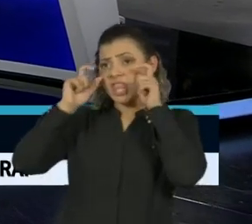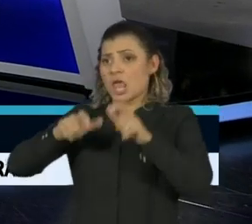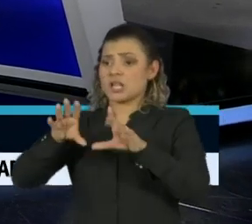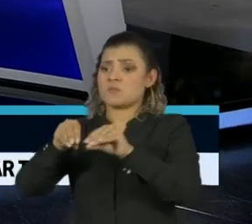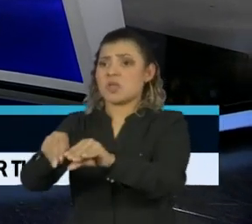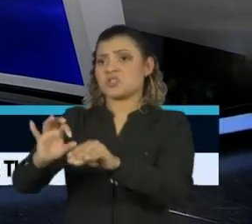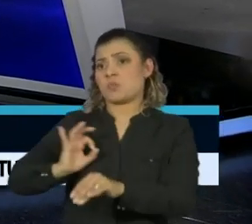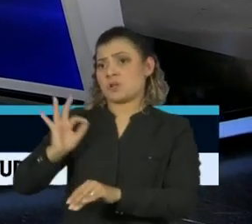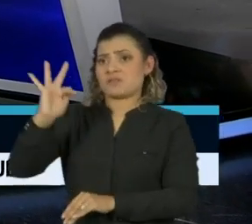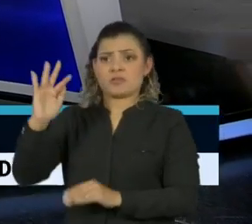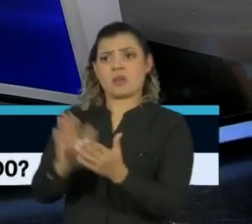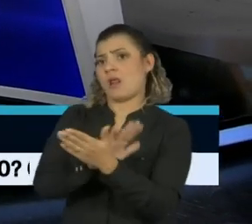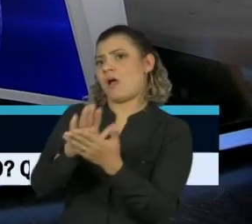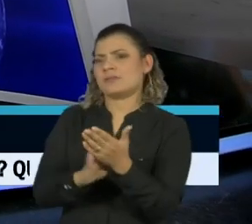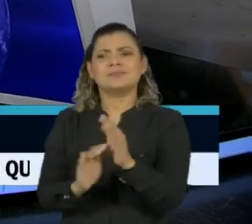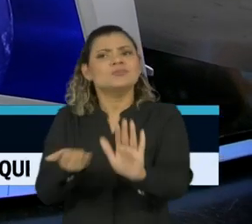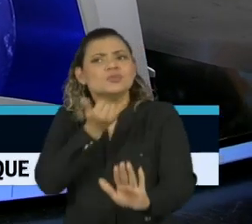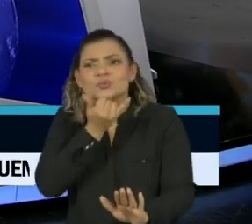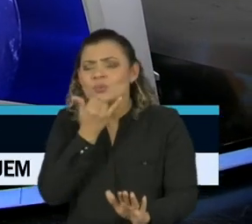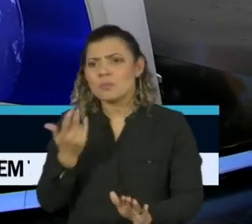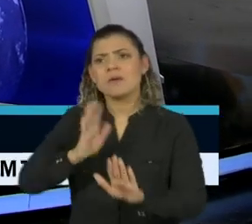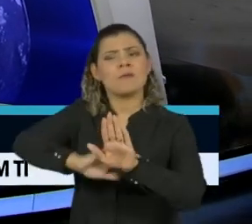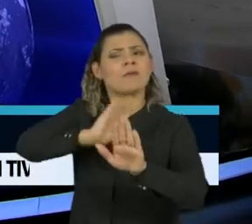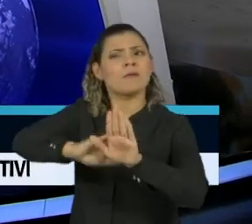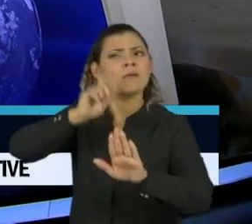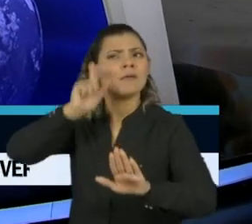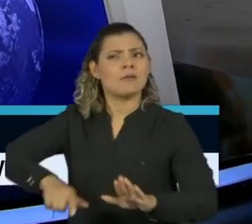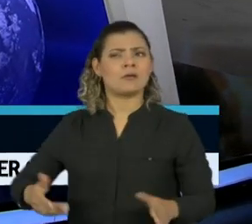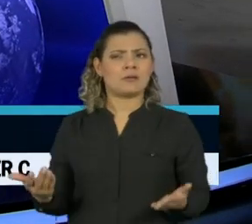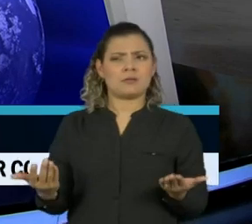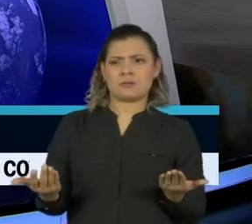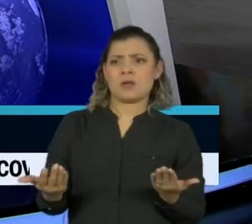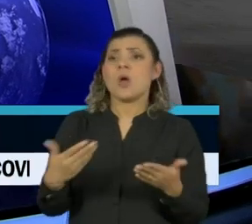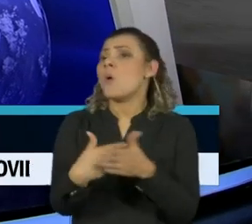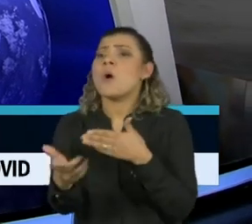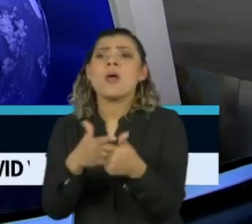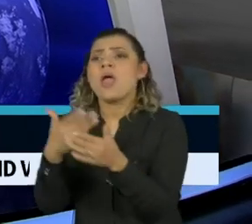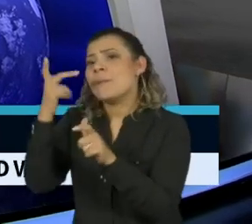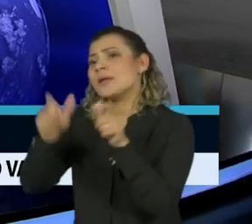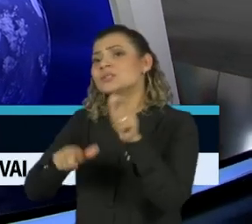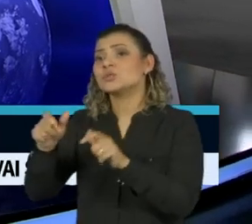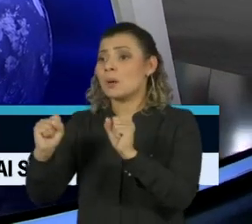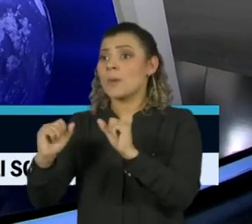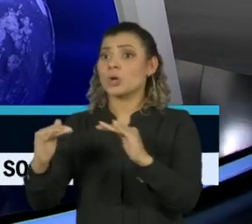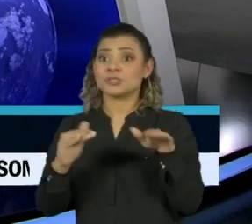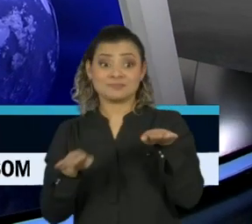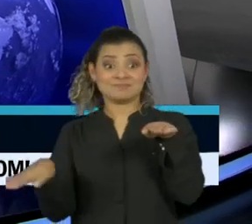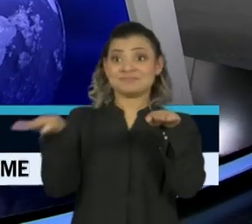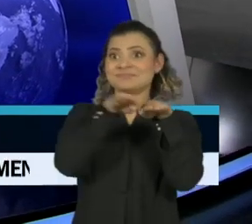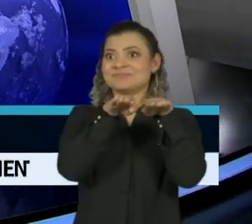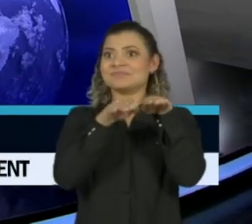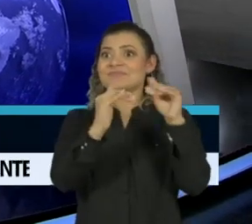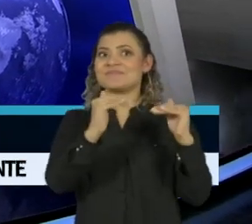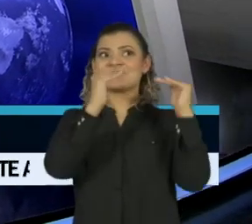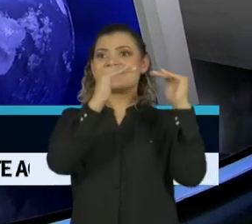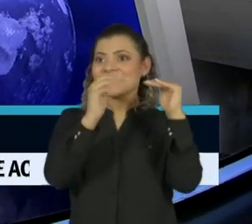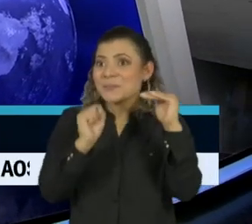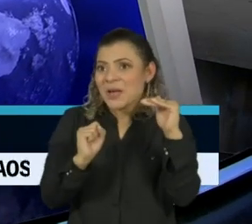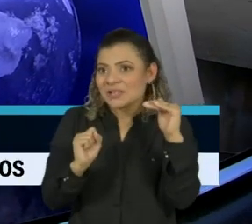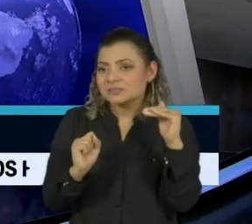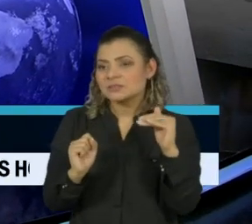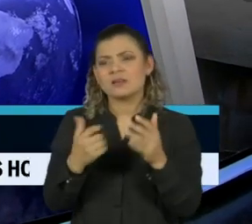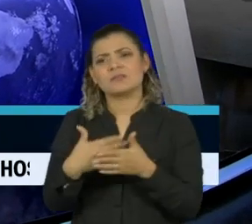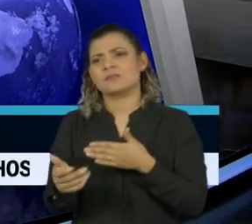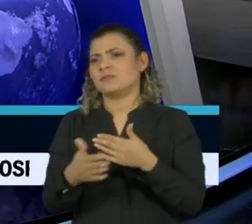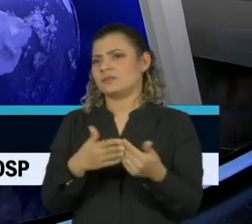mexer na Polícia Federal. O argumento é falacioso, porque qualquer pessoa pode cair para cima, estou falando como hipótese, isso não significa